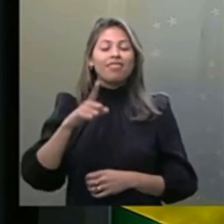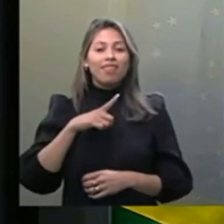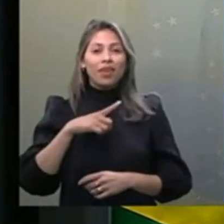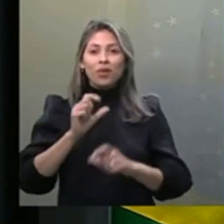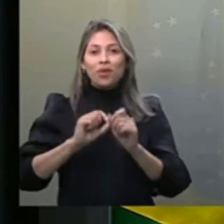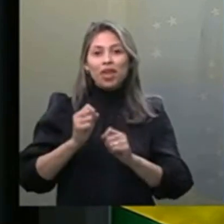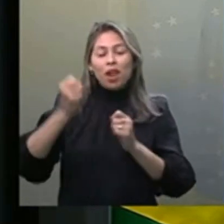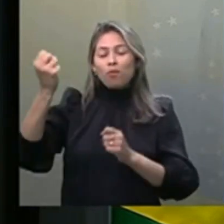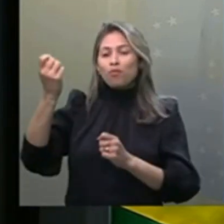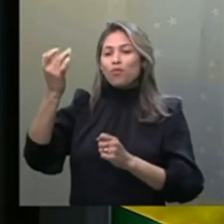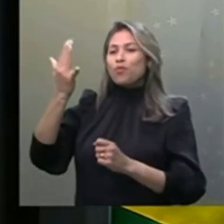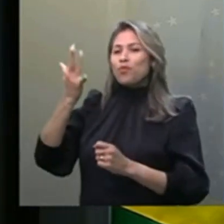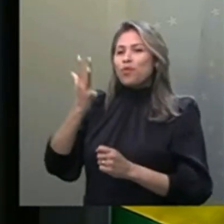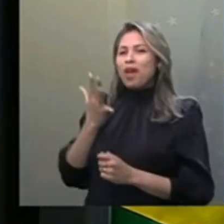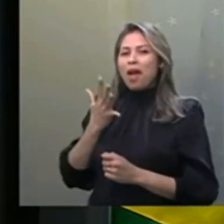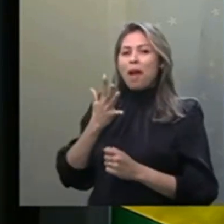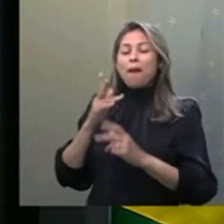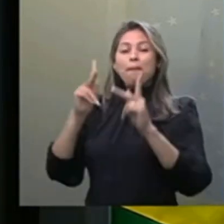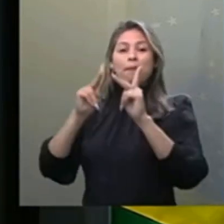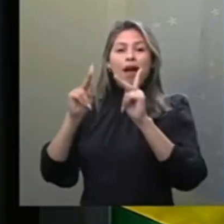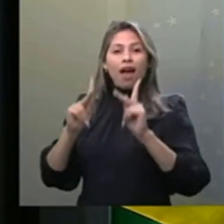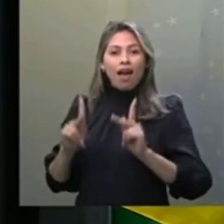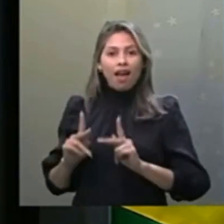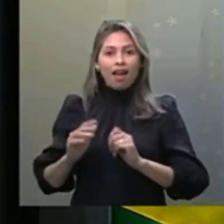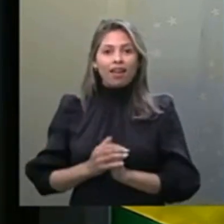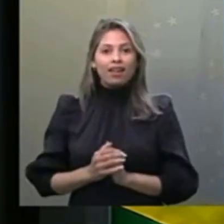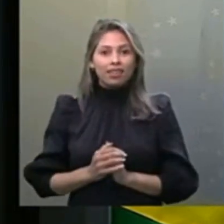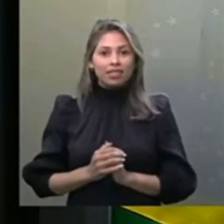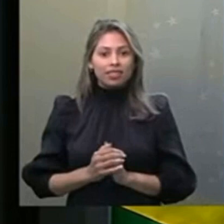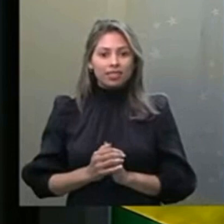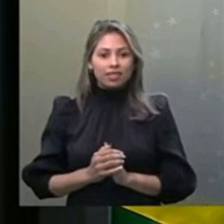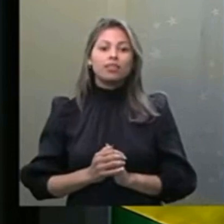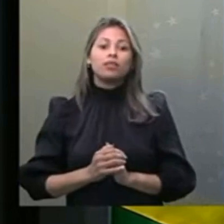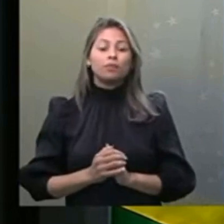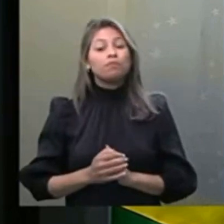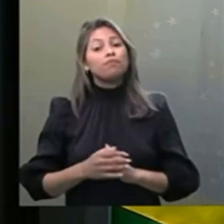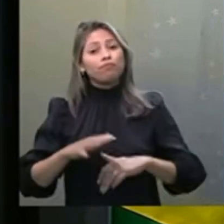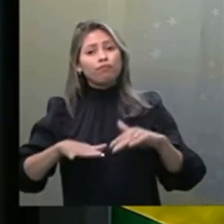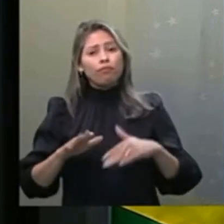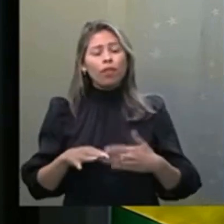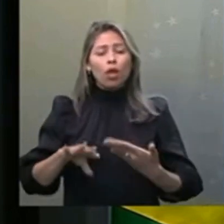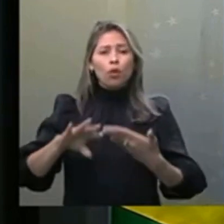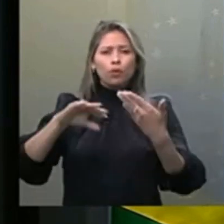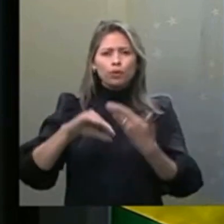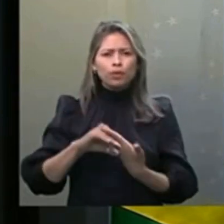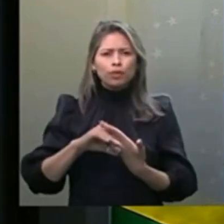luz a um Supremo desgastado